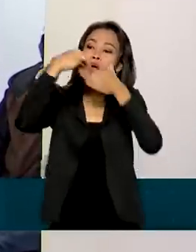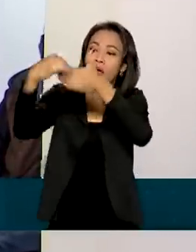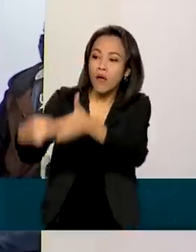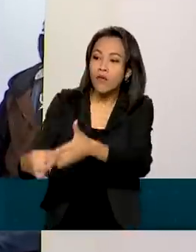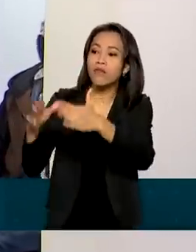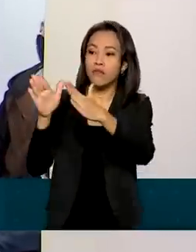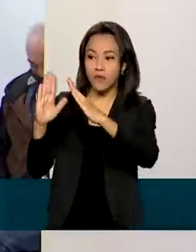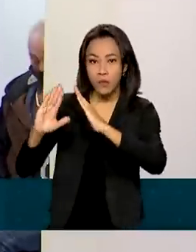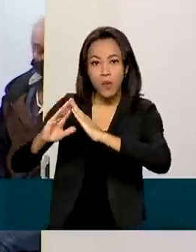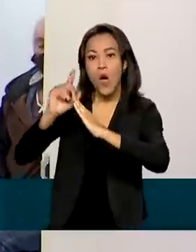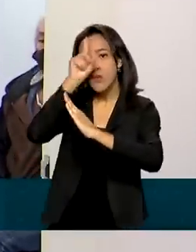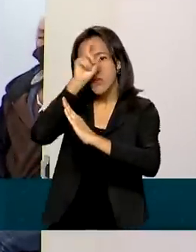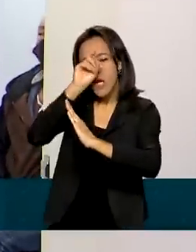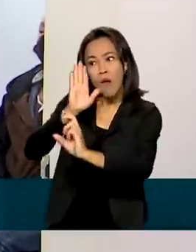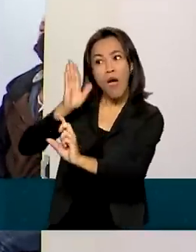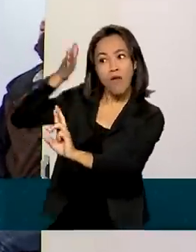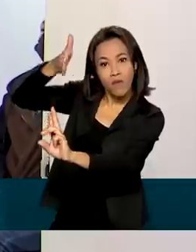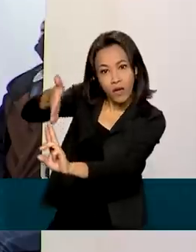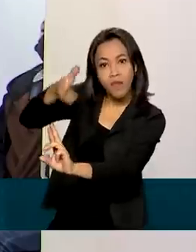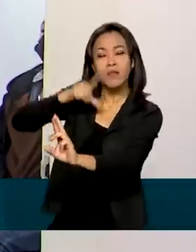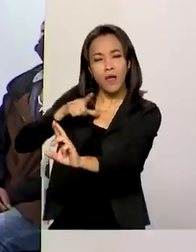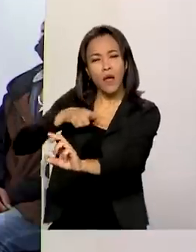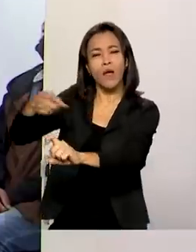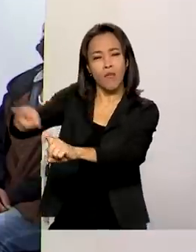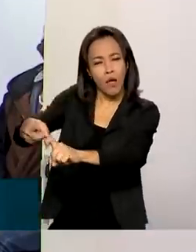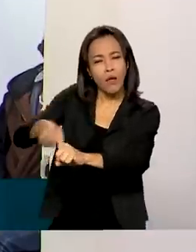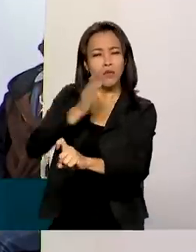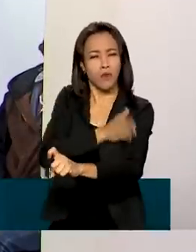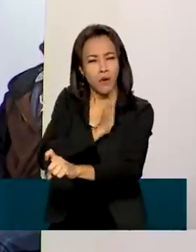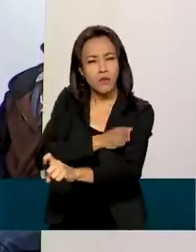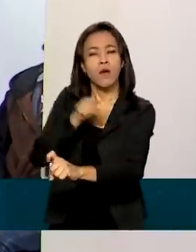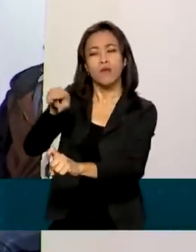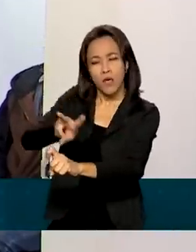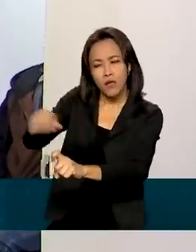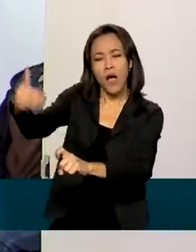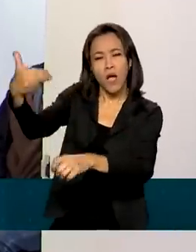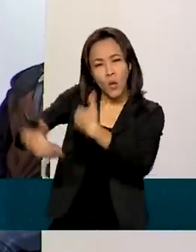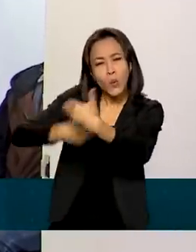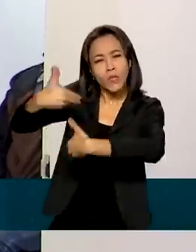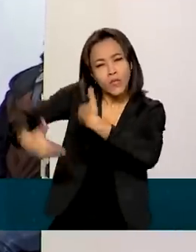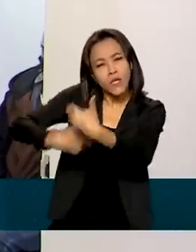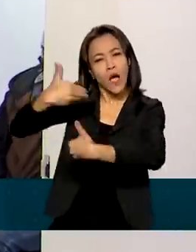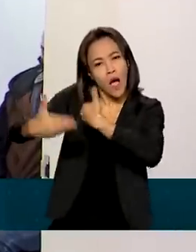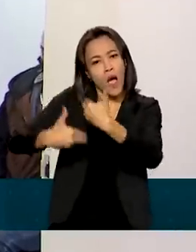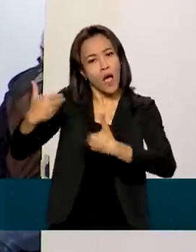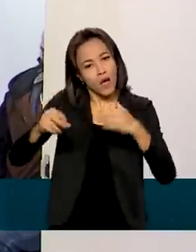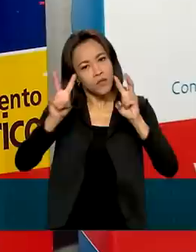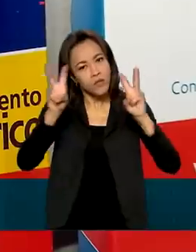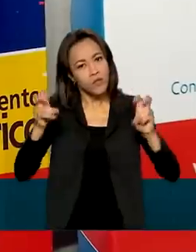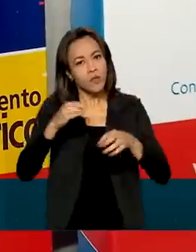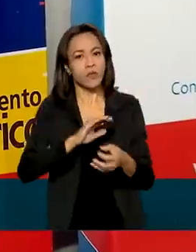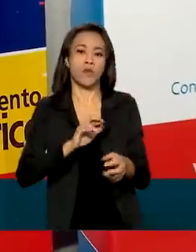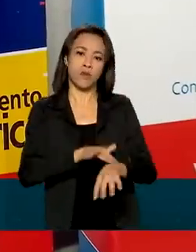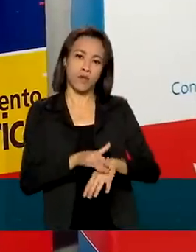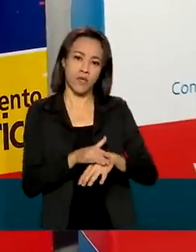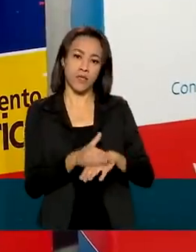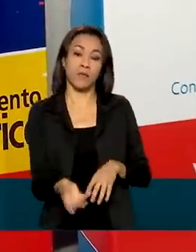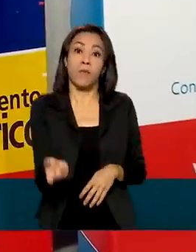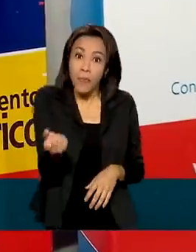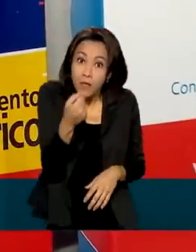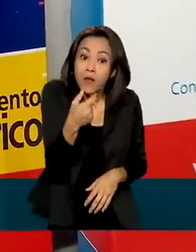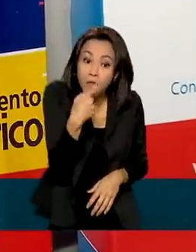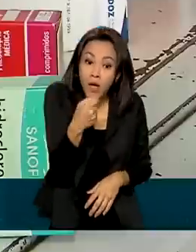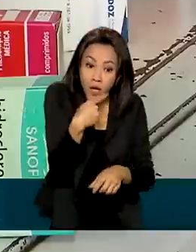referenciada. Temos médicos especialistas, cardiologistas que também vão cuidar do quadro de hipertensão. E os medicamentos